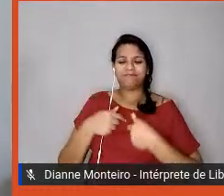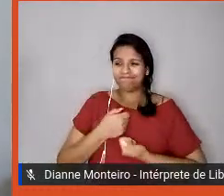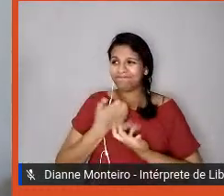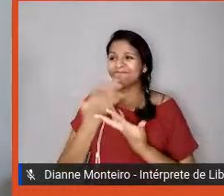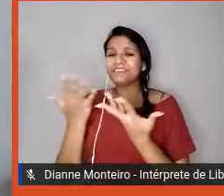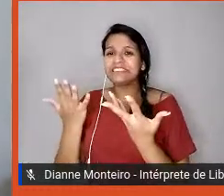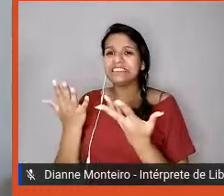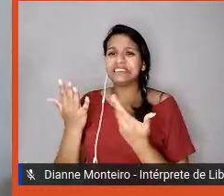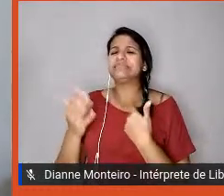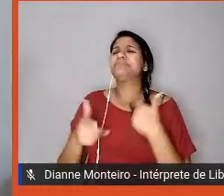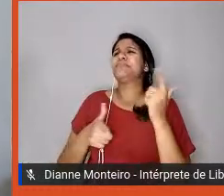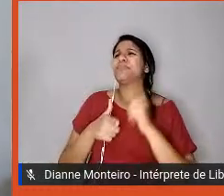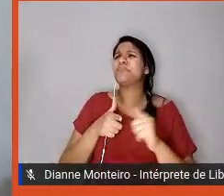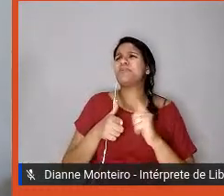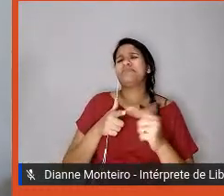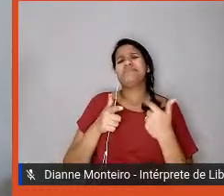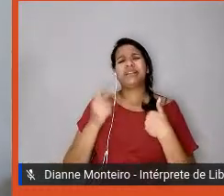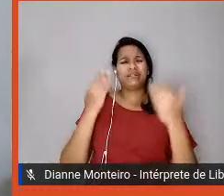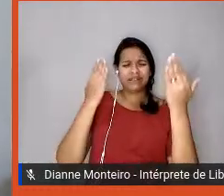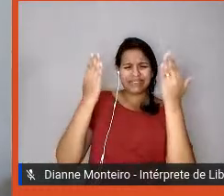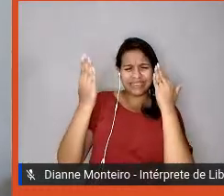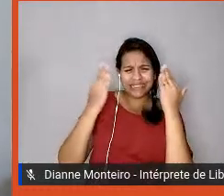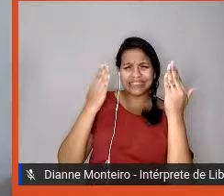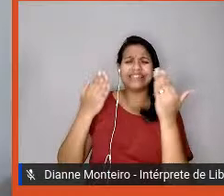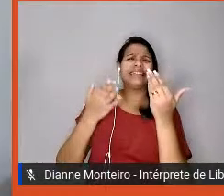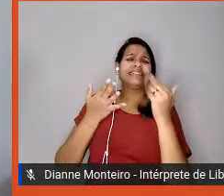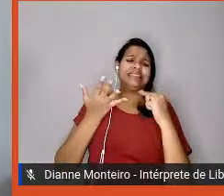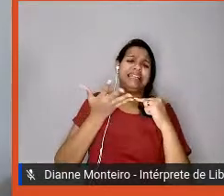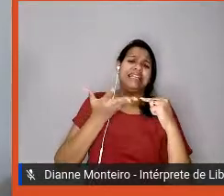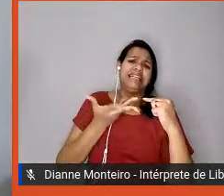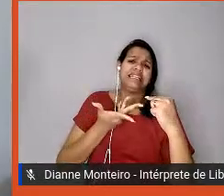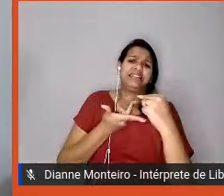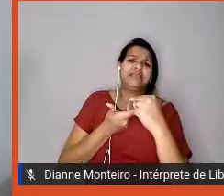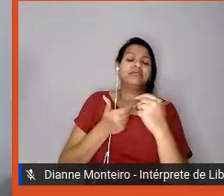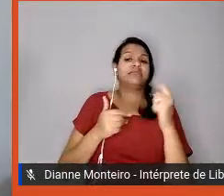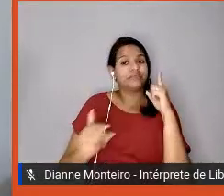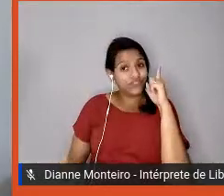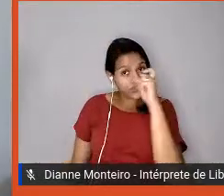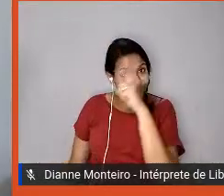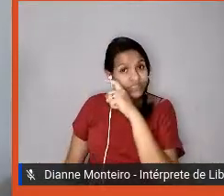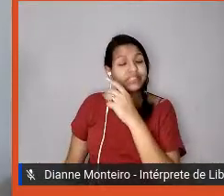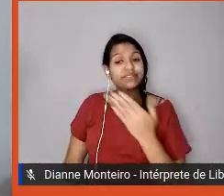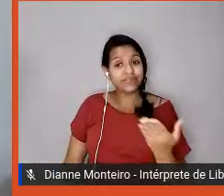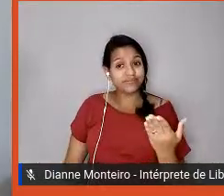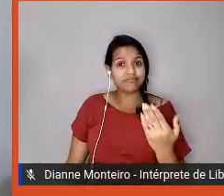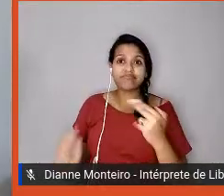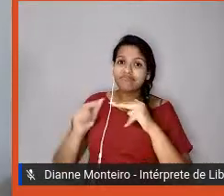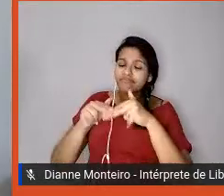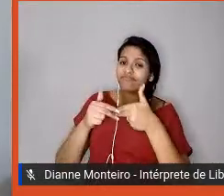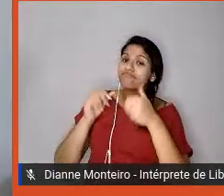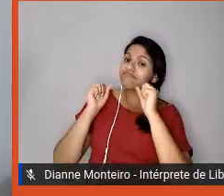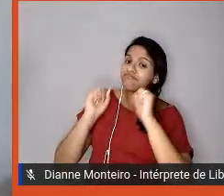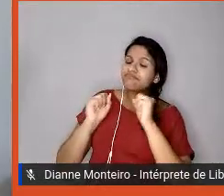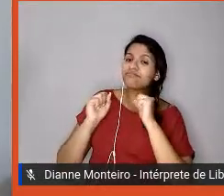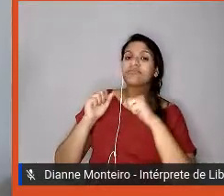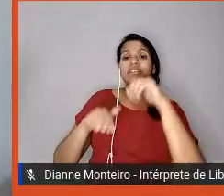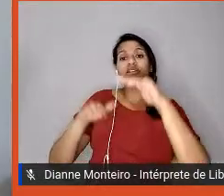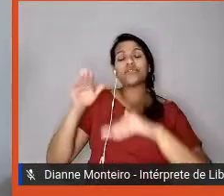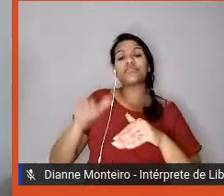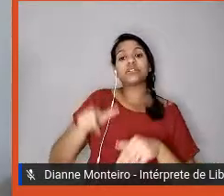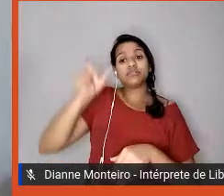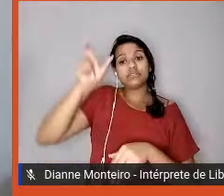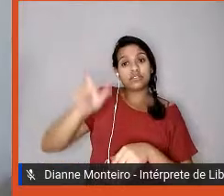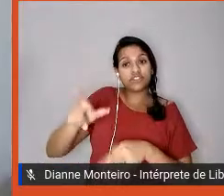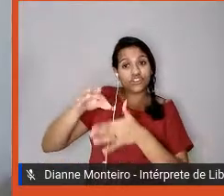precisa normalizar esse tema, e isso pode vir da gestão, tirar esse estigma para o bem de todo mundo, né, quando uma